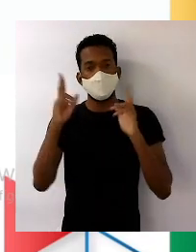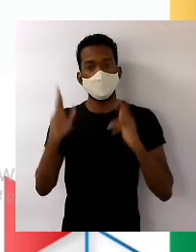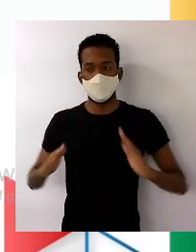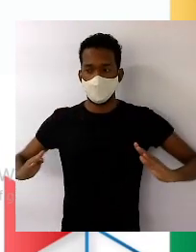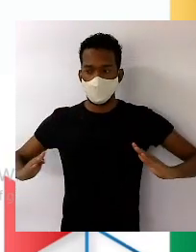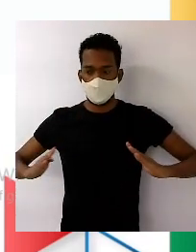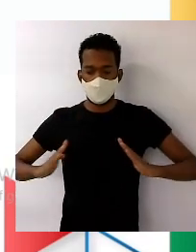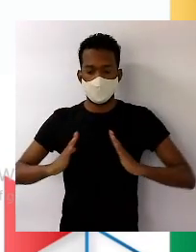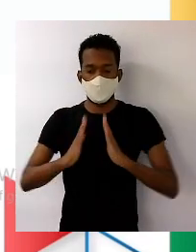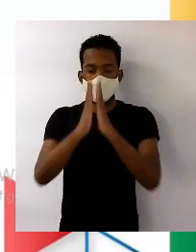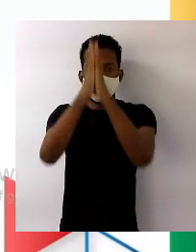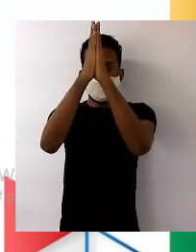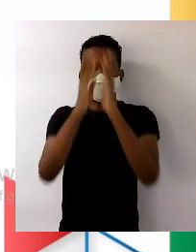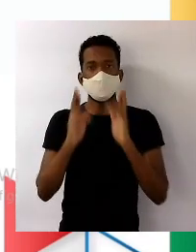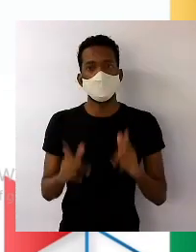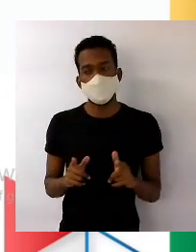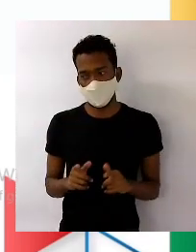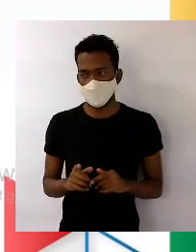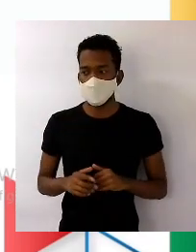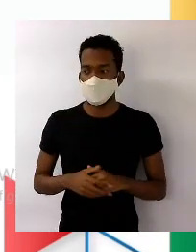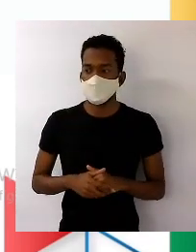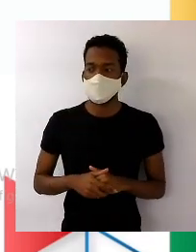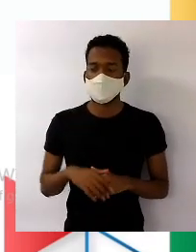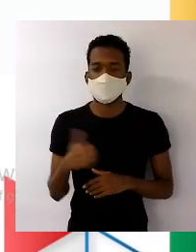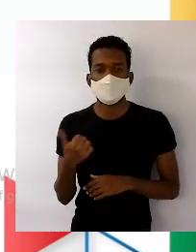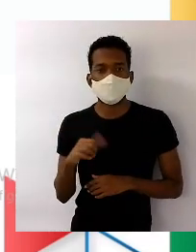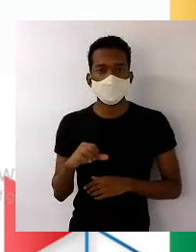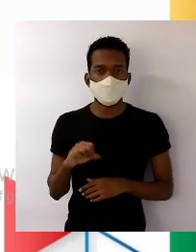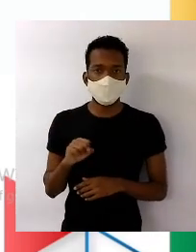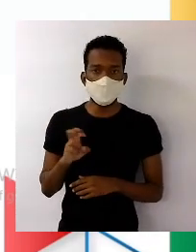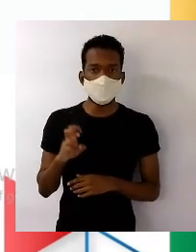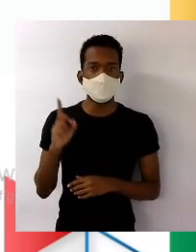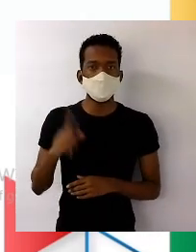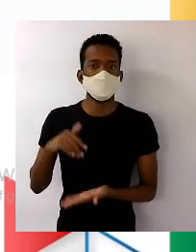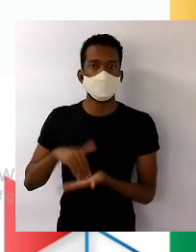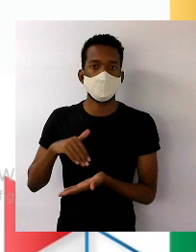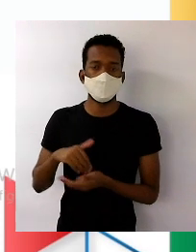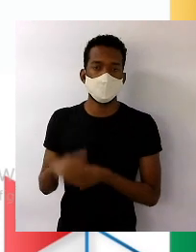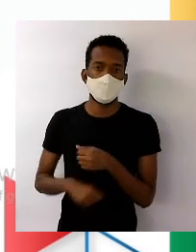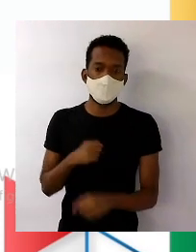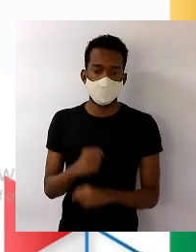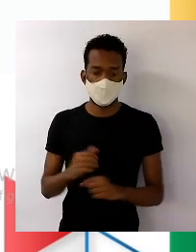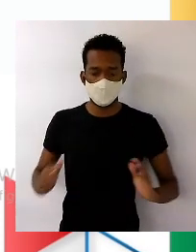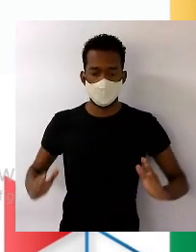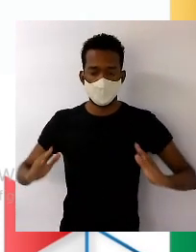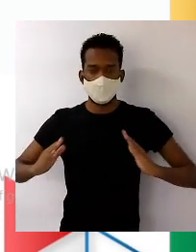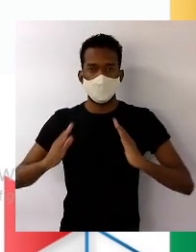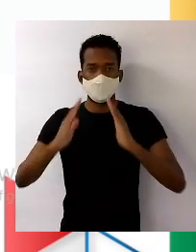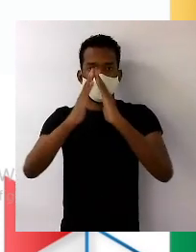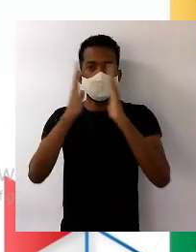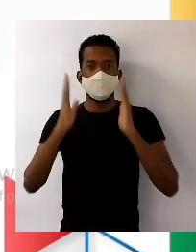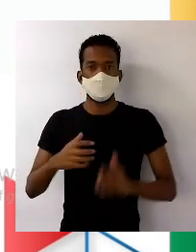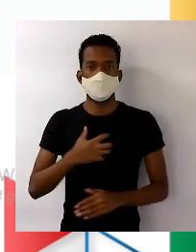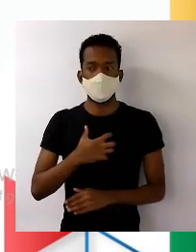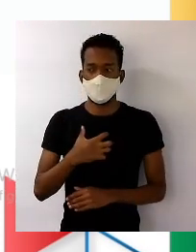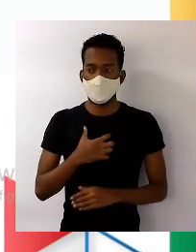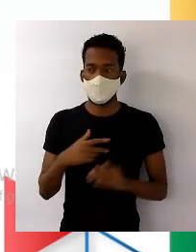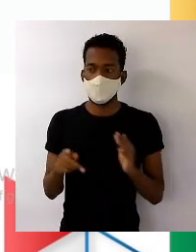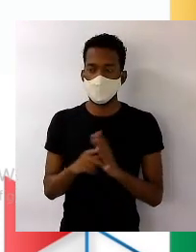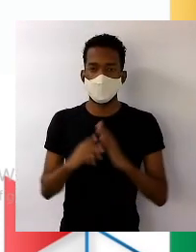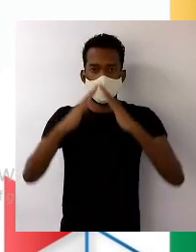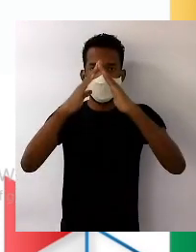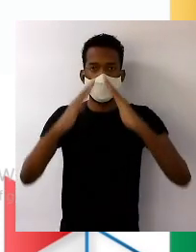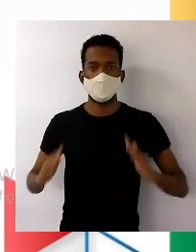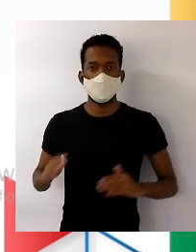aqui. Em 85 foi o último ano em que a pirâmide brasileira teve o formato egípcio.